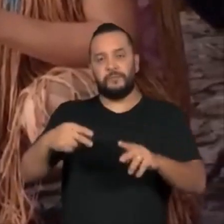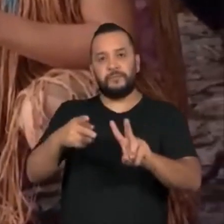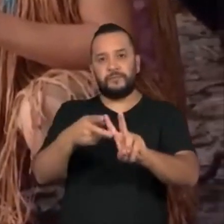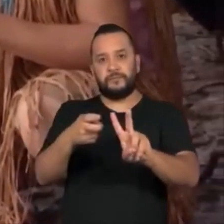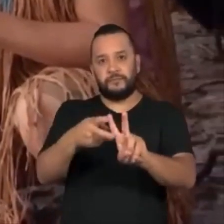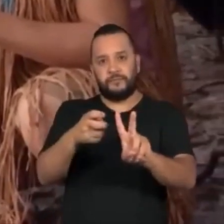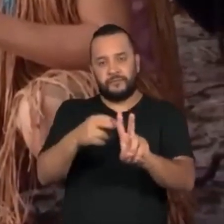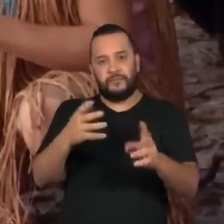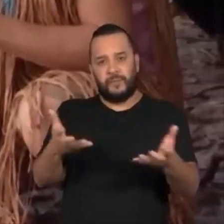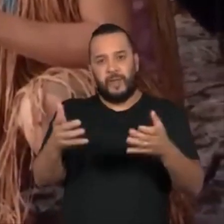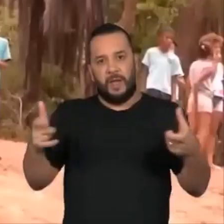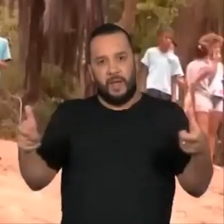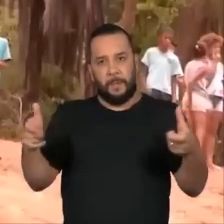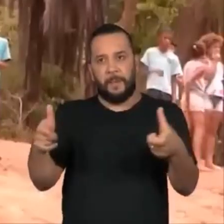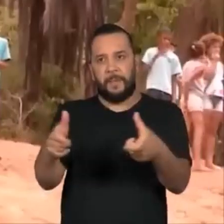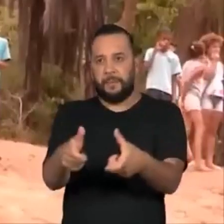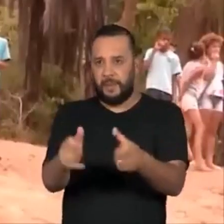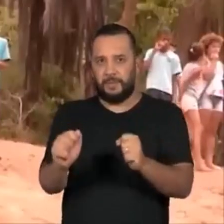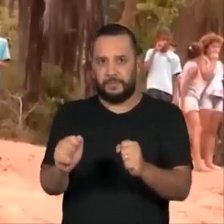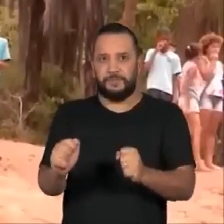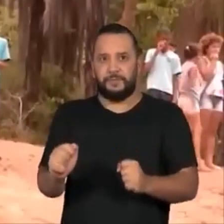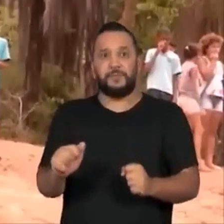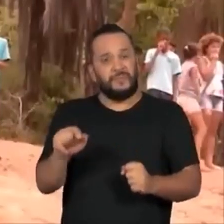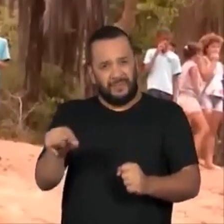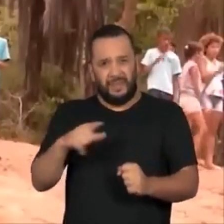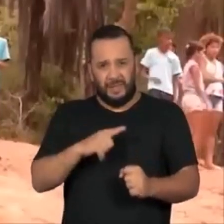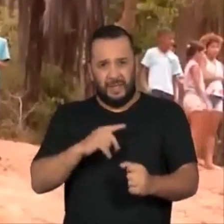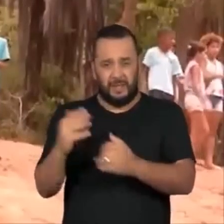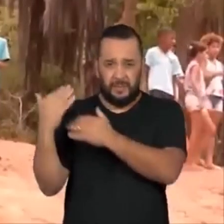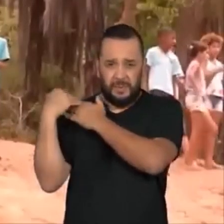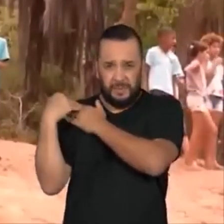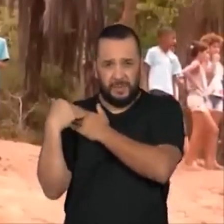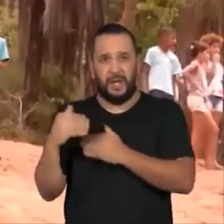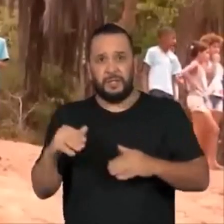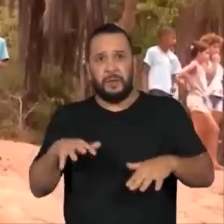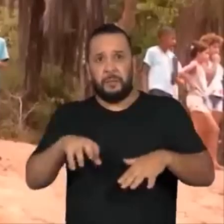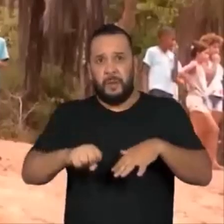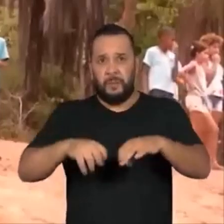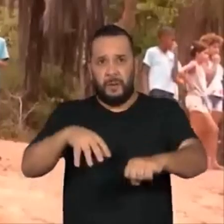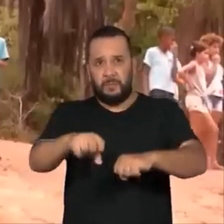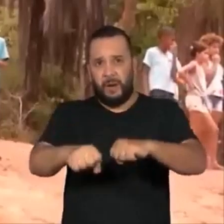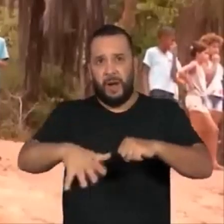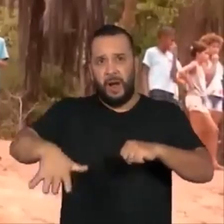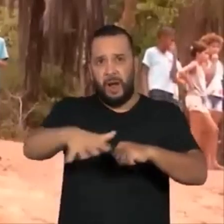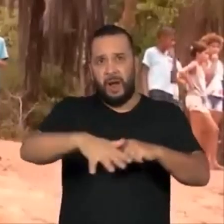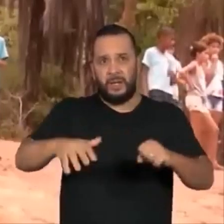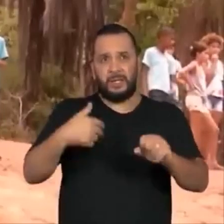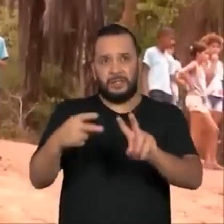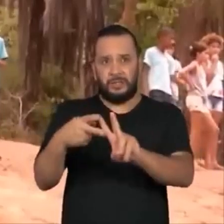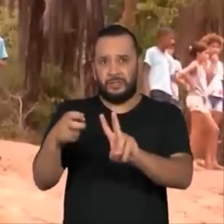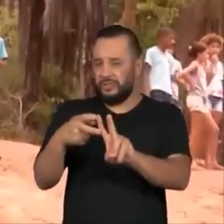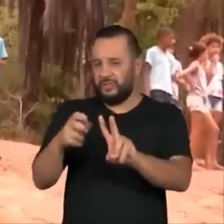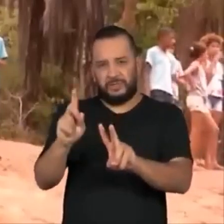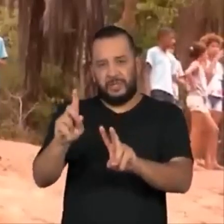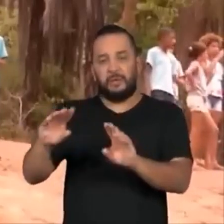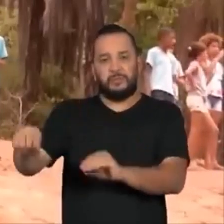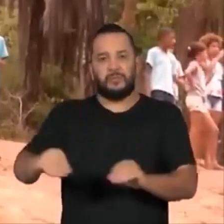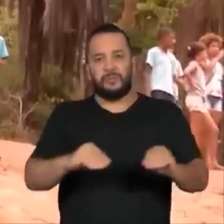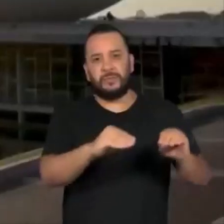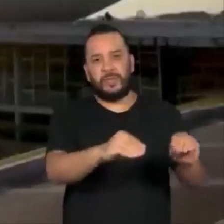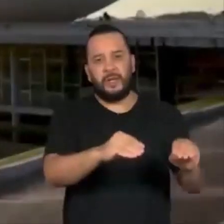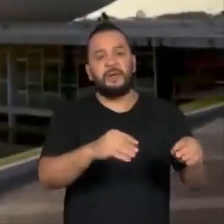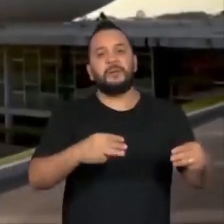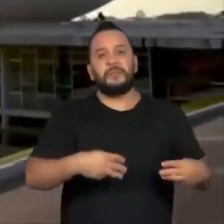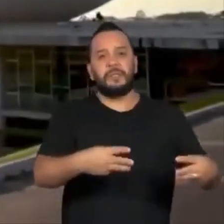esvaziado. Deixaria de ter a atribuição de demarcar as terras indígenas, que iria para o Ministério da Justiça.